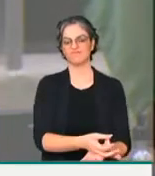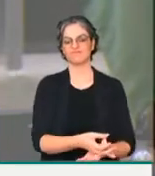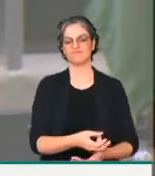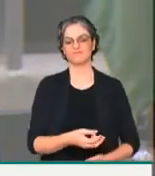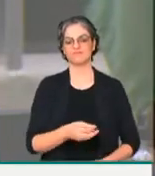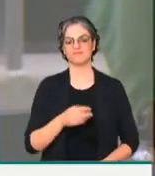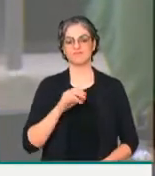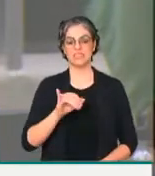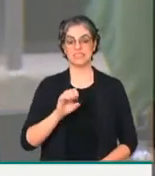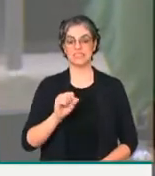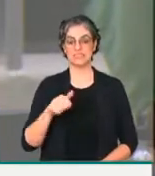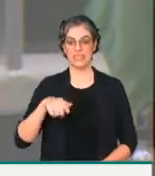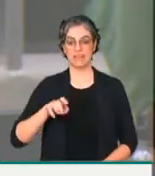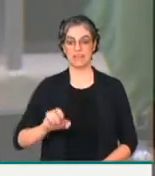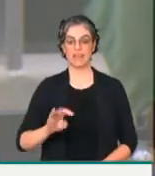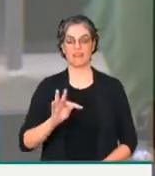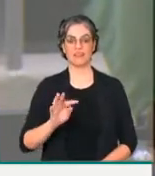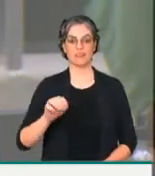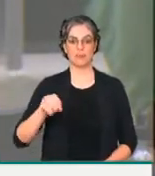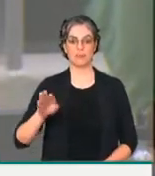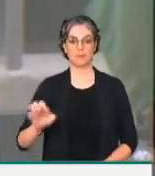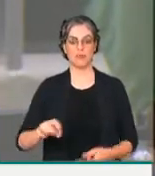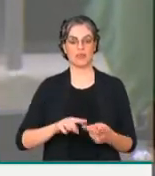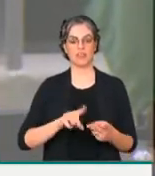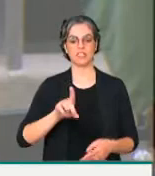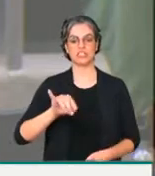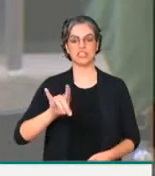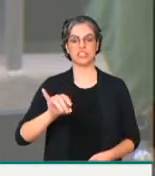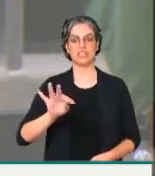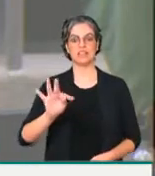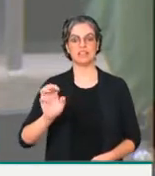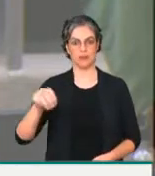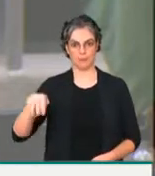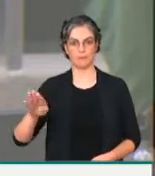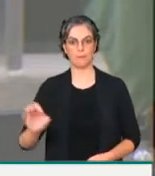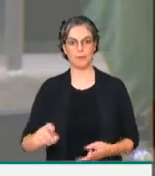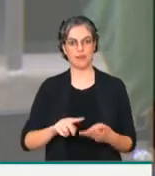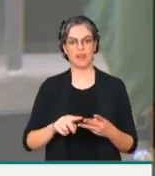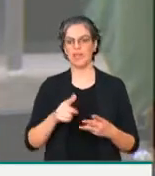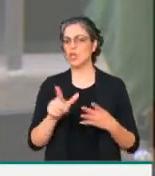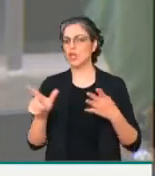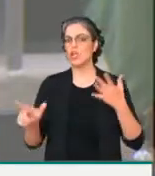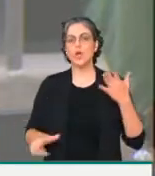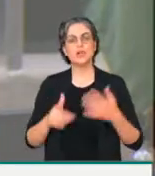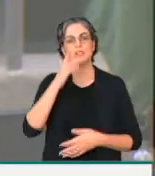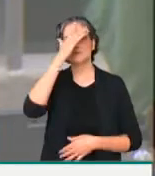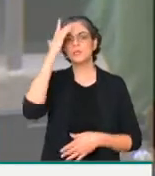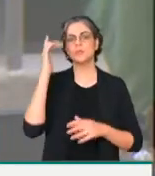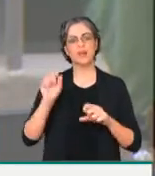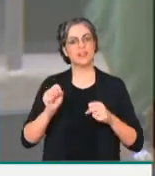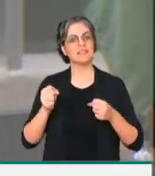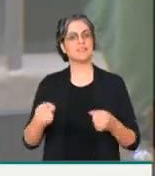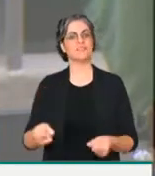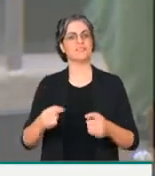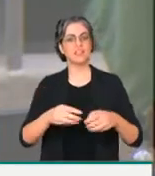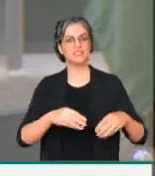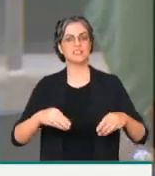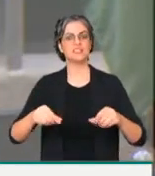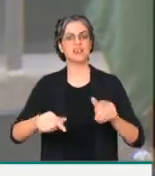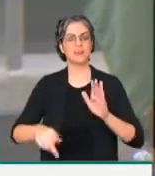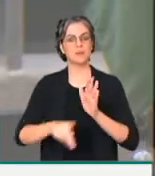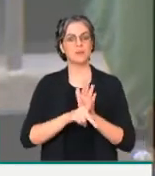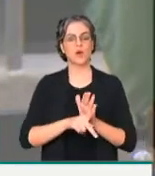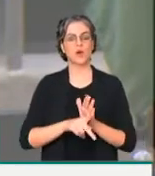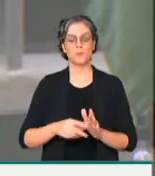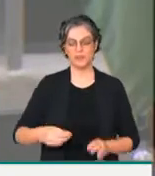Isaac Tembé, do Didi Tembé e de tantos outros defensores do território e das